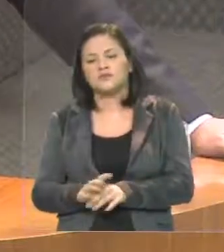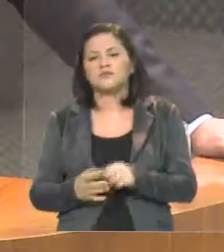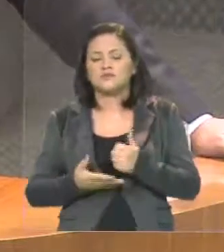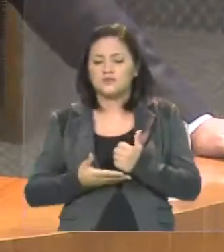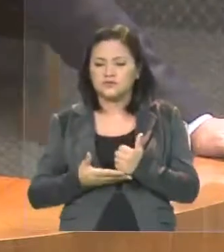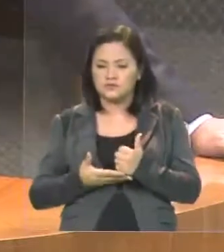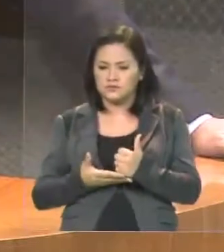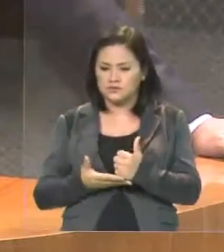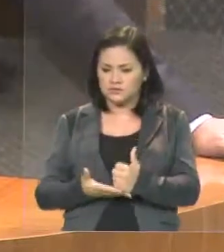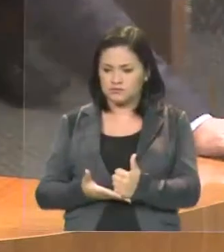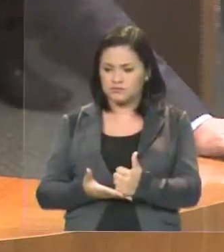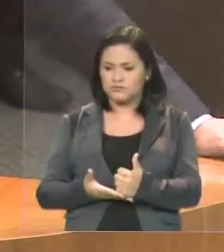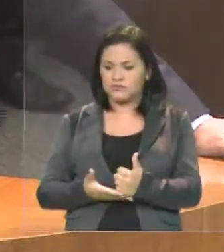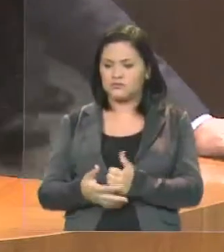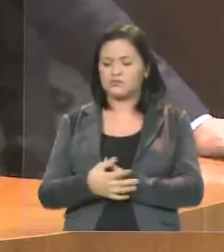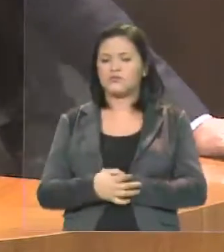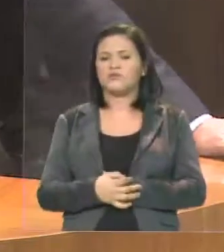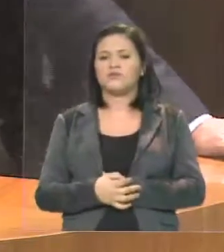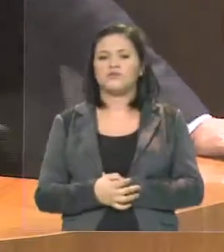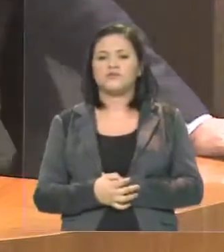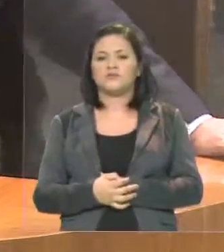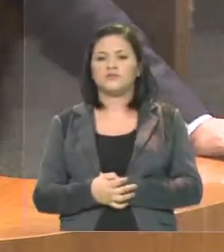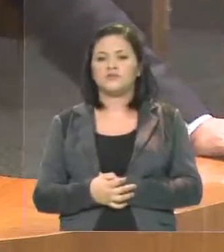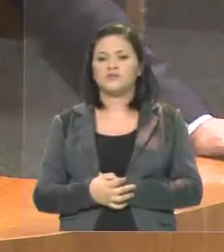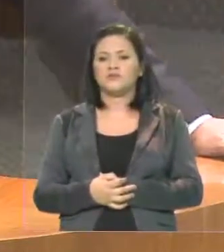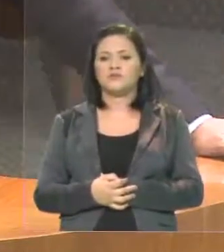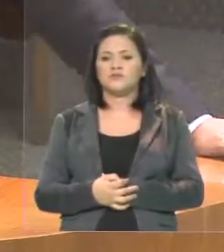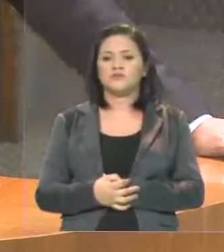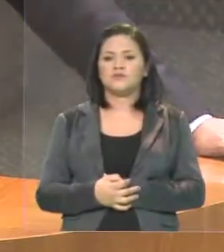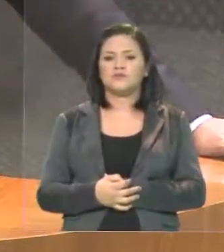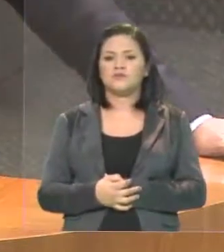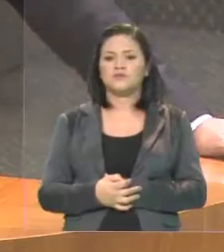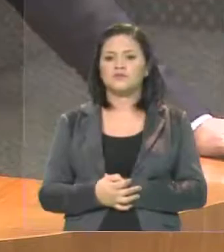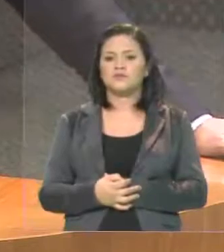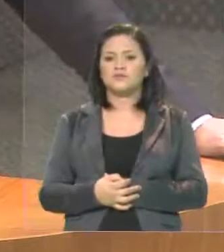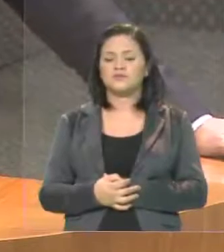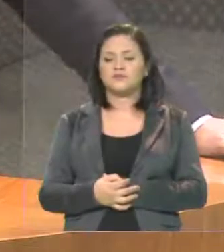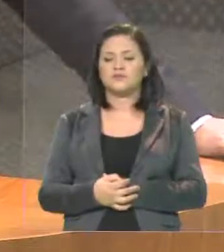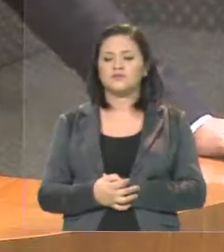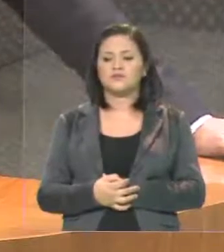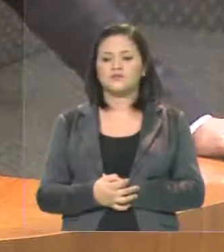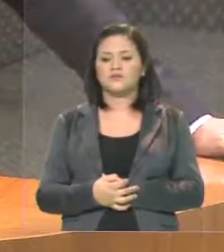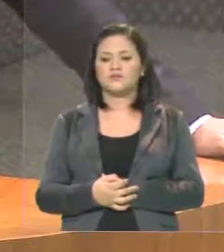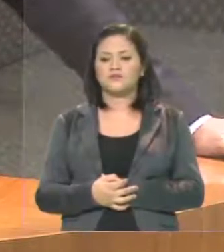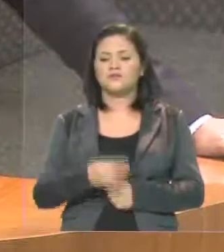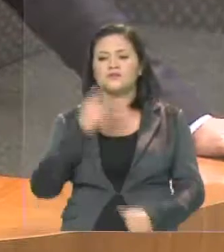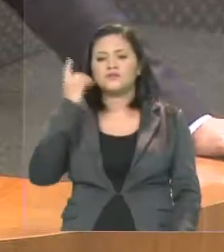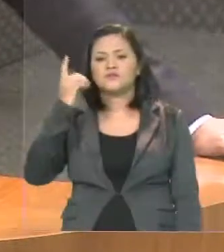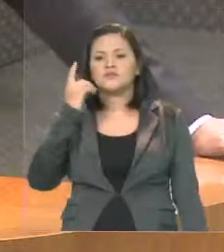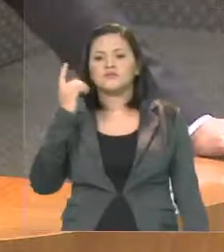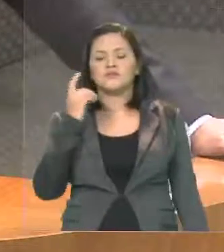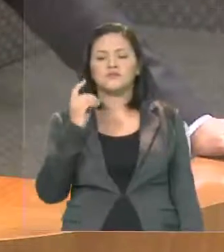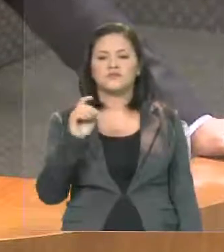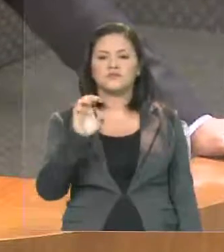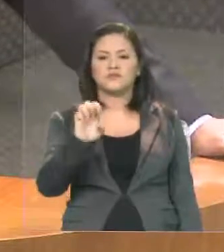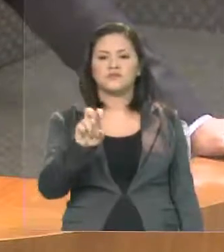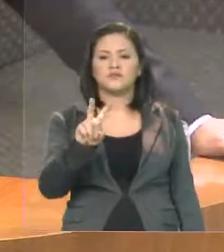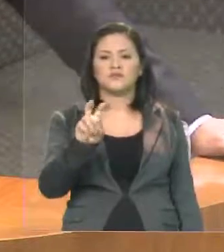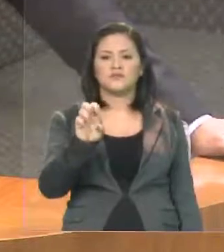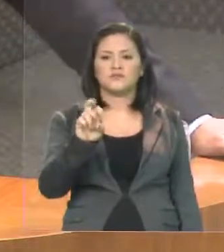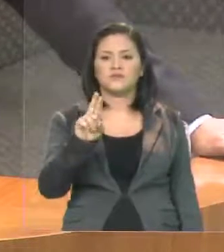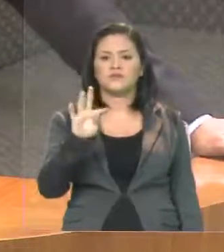de forma geral, o deputado Everton Rocha para senador,